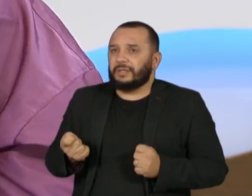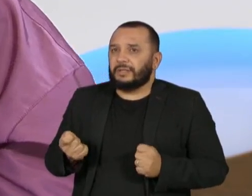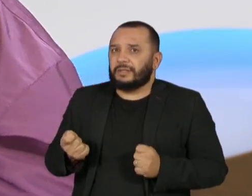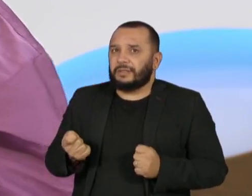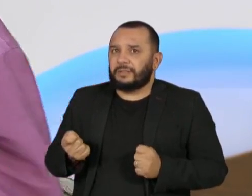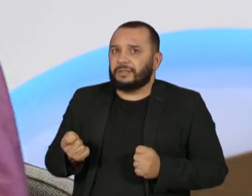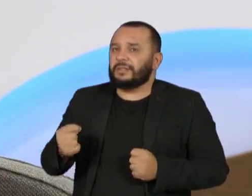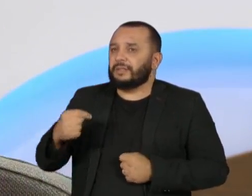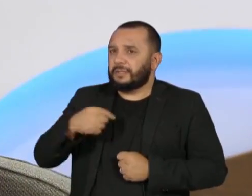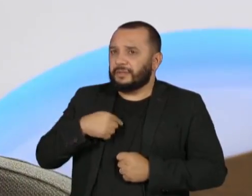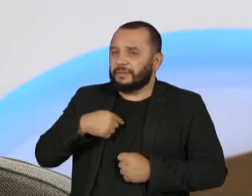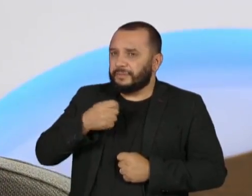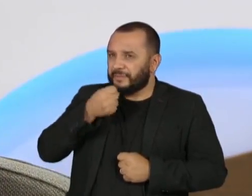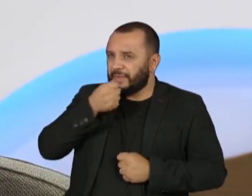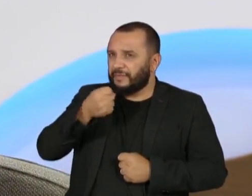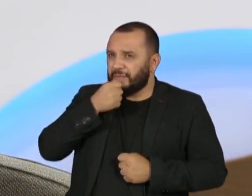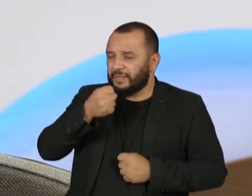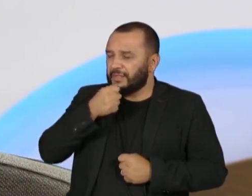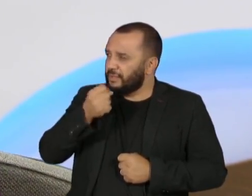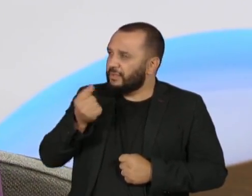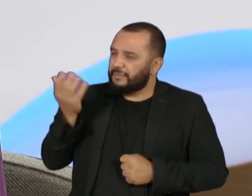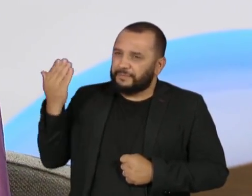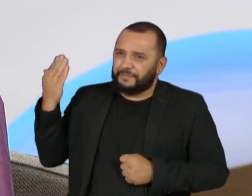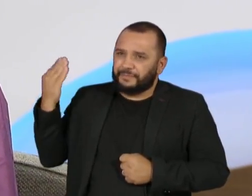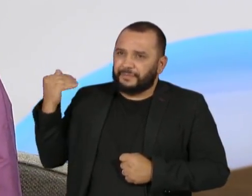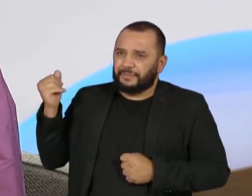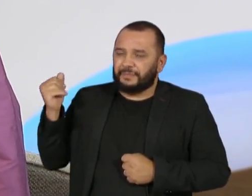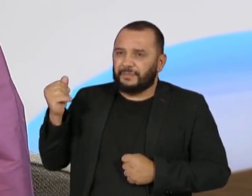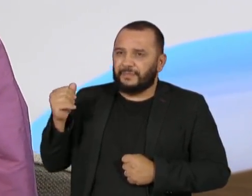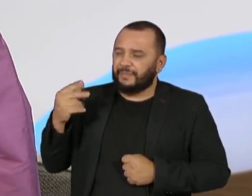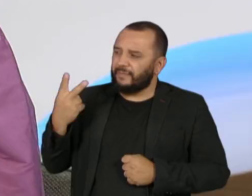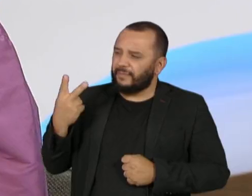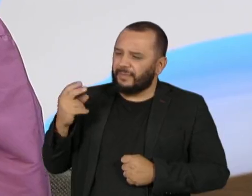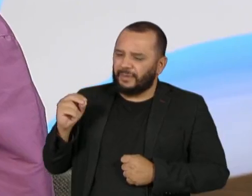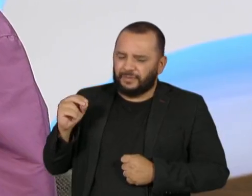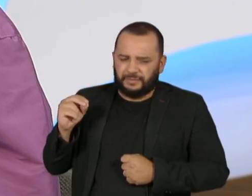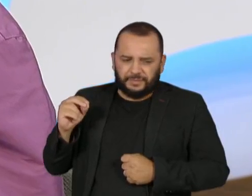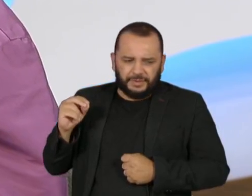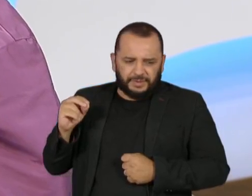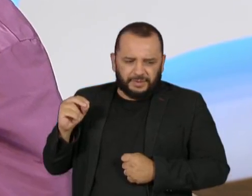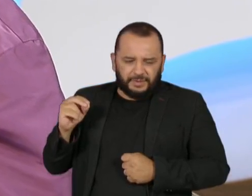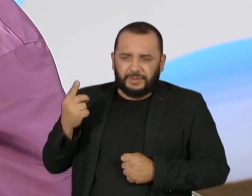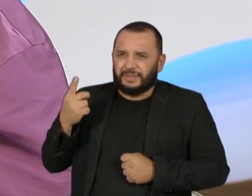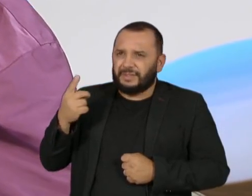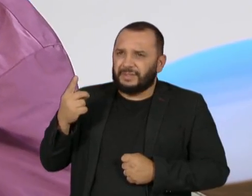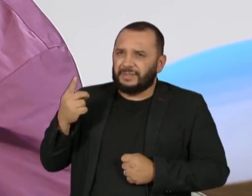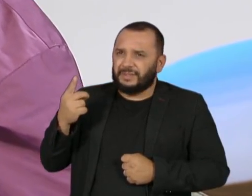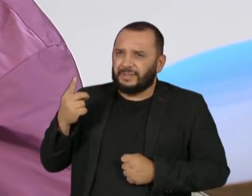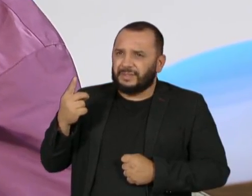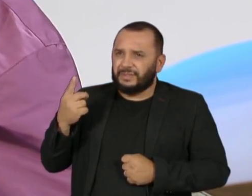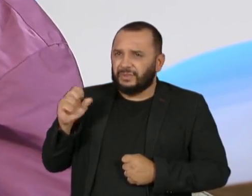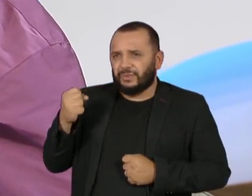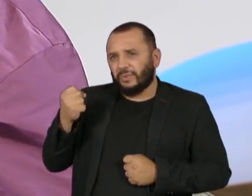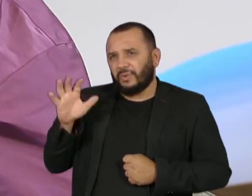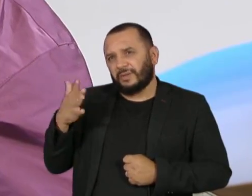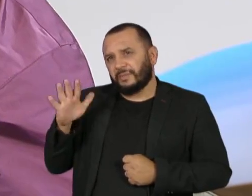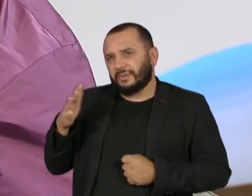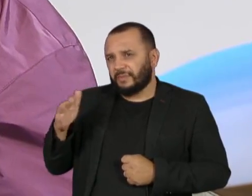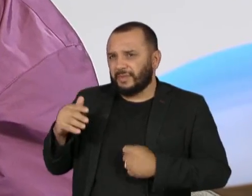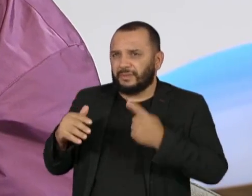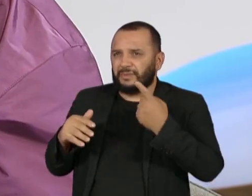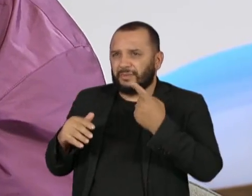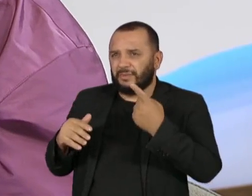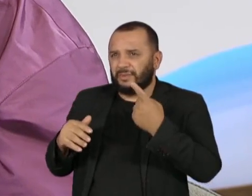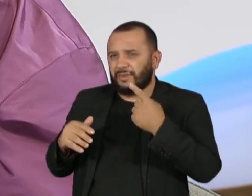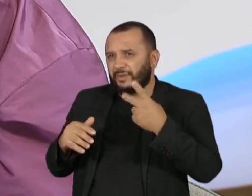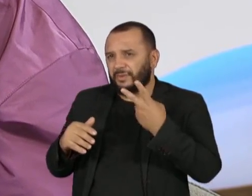Eu dei uma entrevista em final de 2018, começo de 2019,